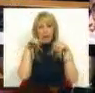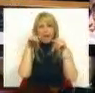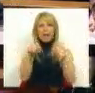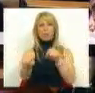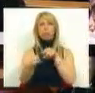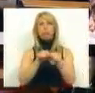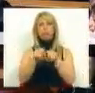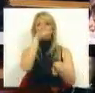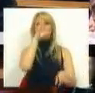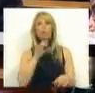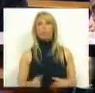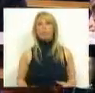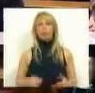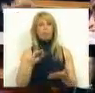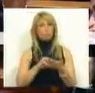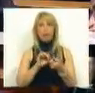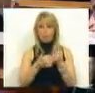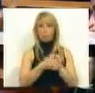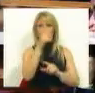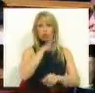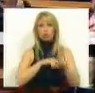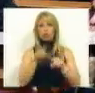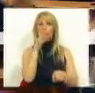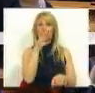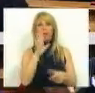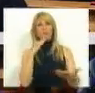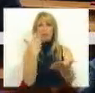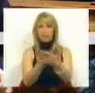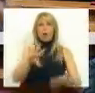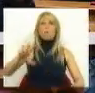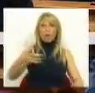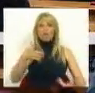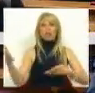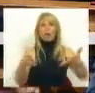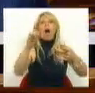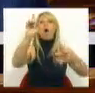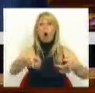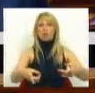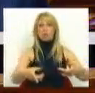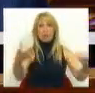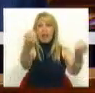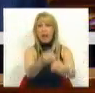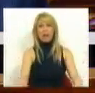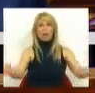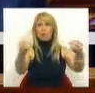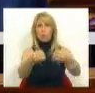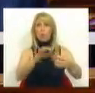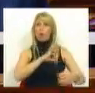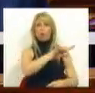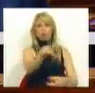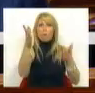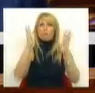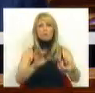política do Governo. O empobrecimento, Sra. Deputado, vai conduzir o país a sítio nenhum. Os senhores têm que mudar de política, apostar no